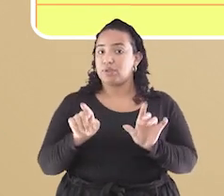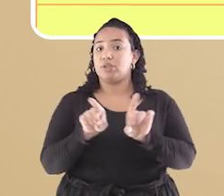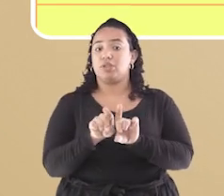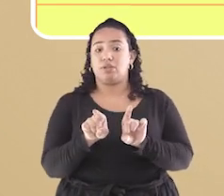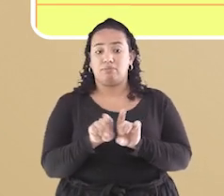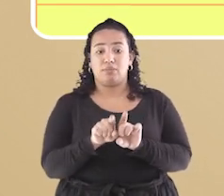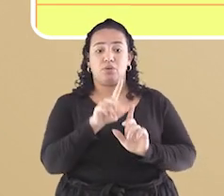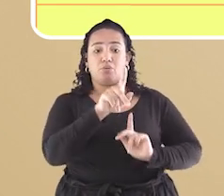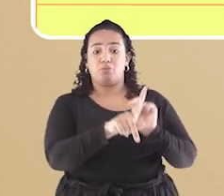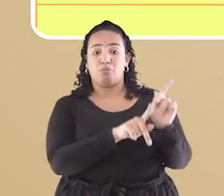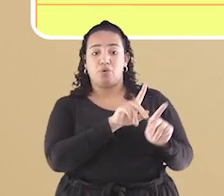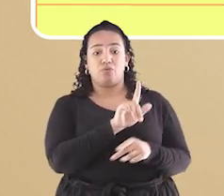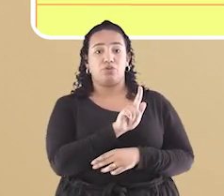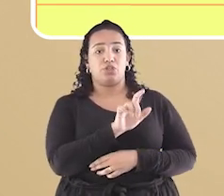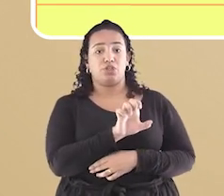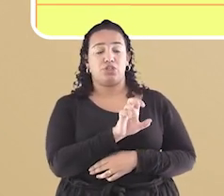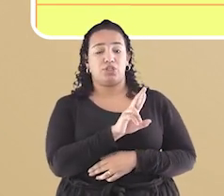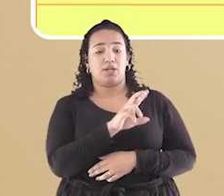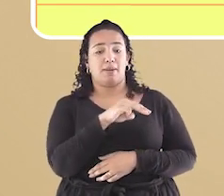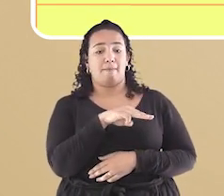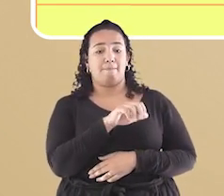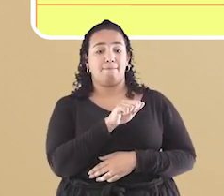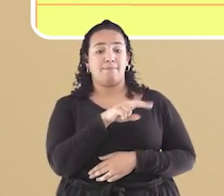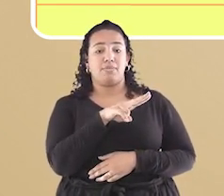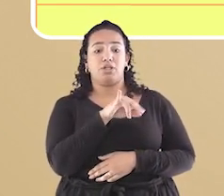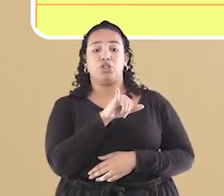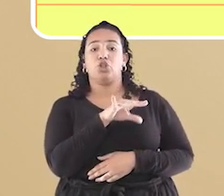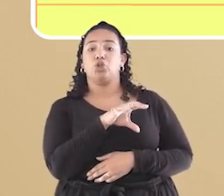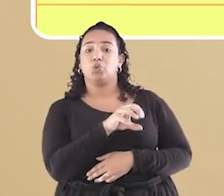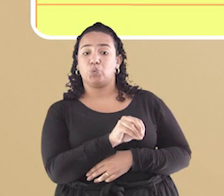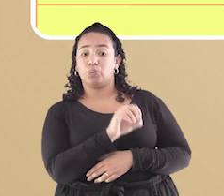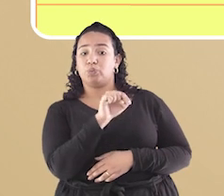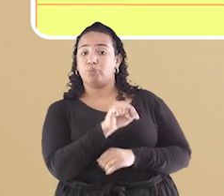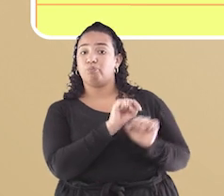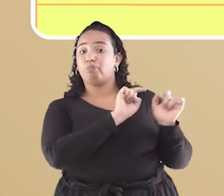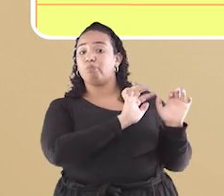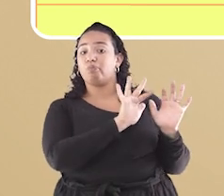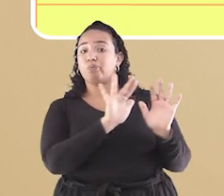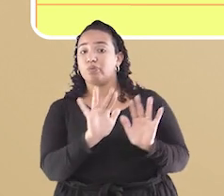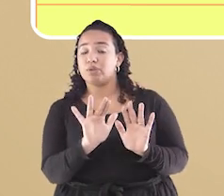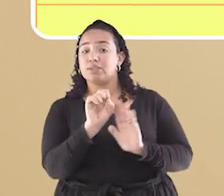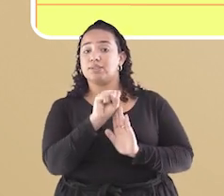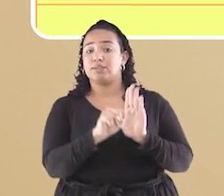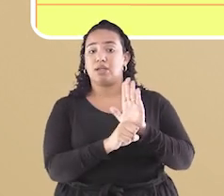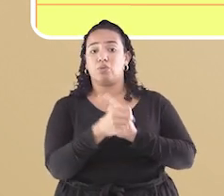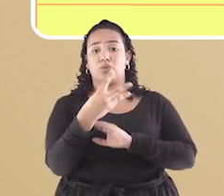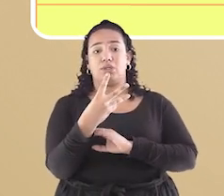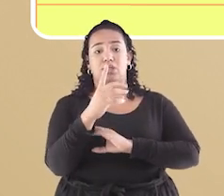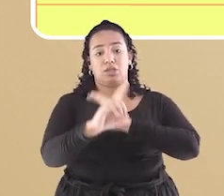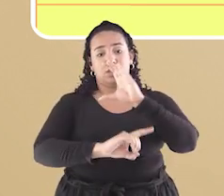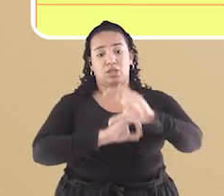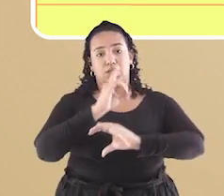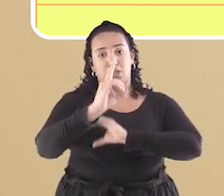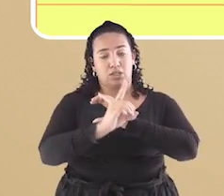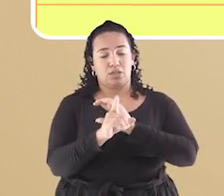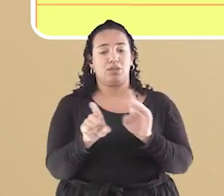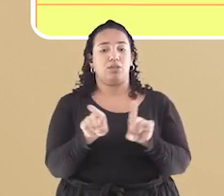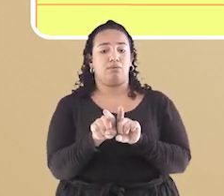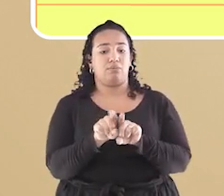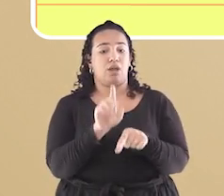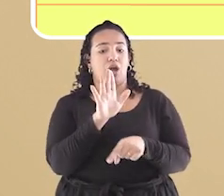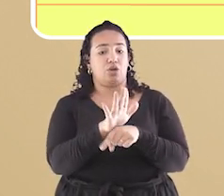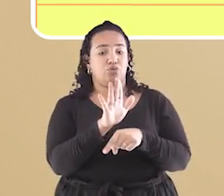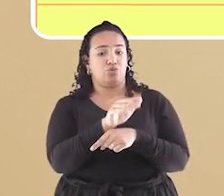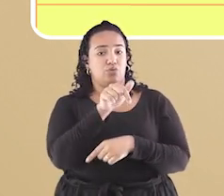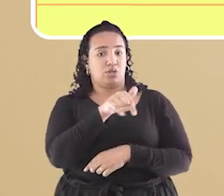povos germânicos. As invasões germânicas tiveram início no século III d.C. e contribuíram para a decadência do